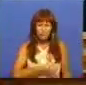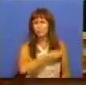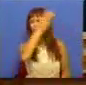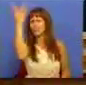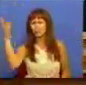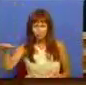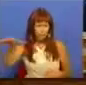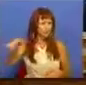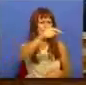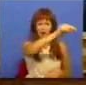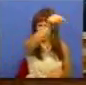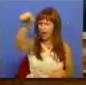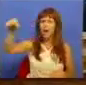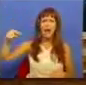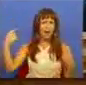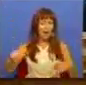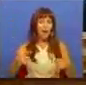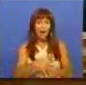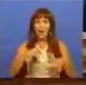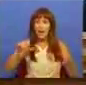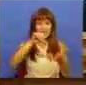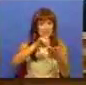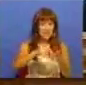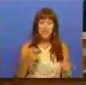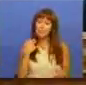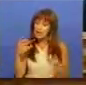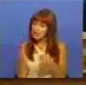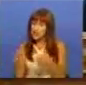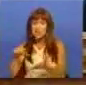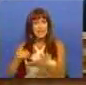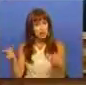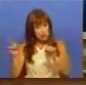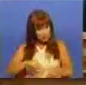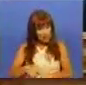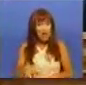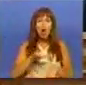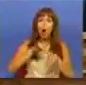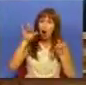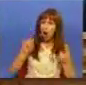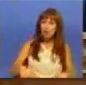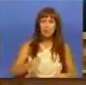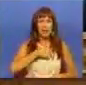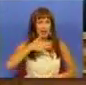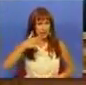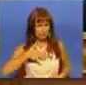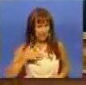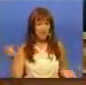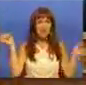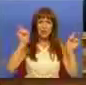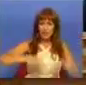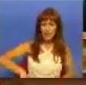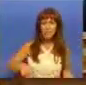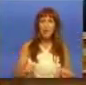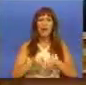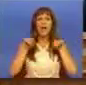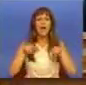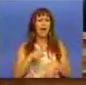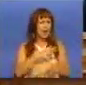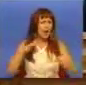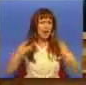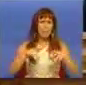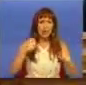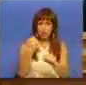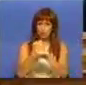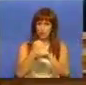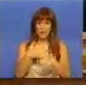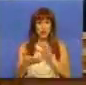muitas situações, quer em grandes centros, quer em pequenos centros. Há hospitais e empresas também em que grande parte